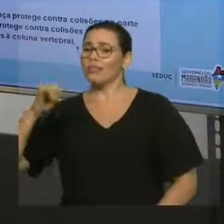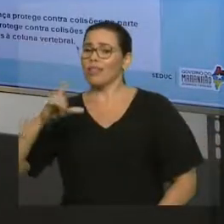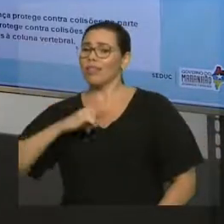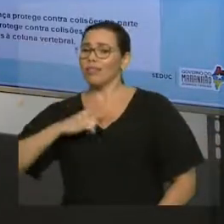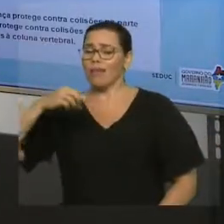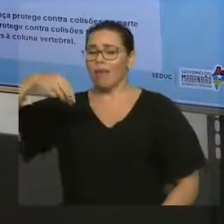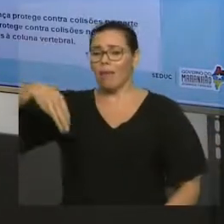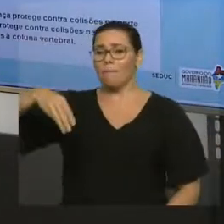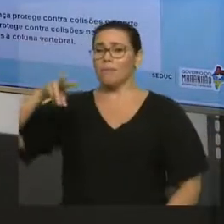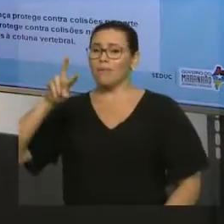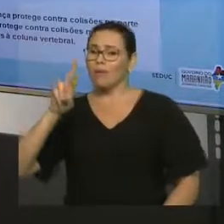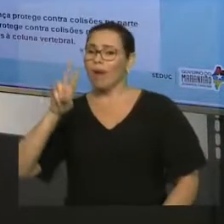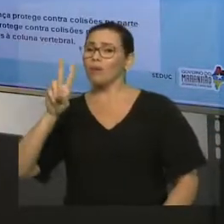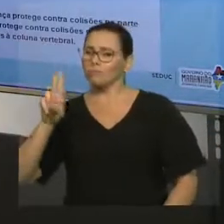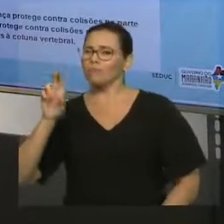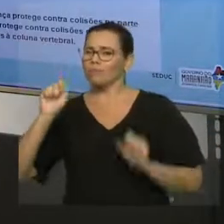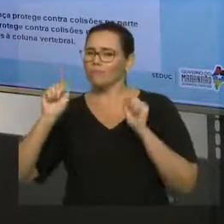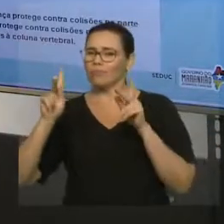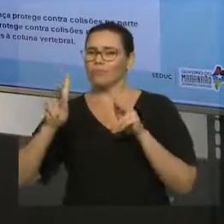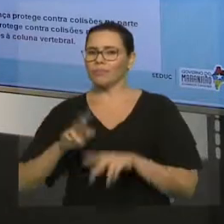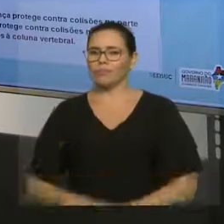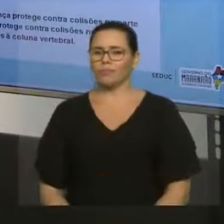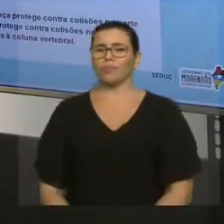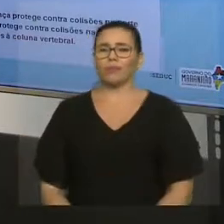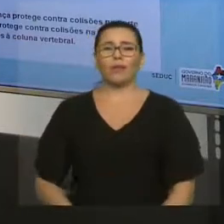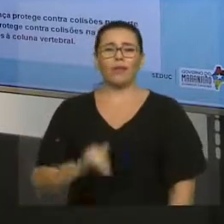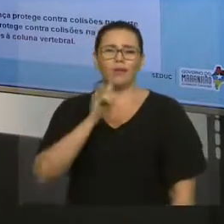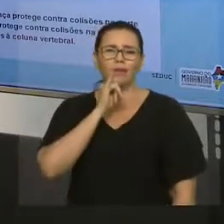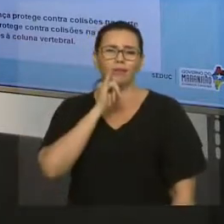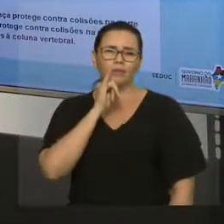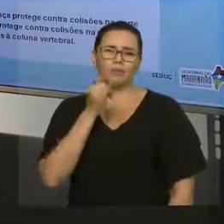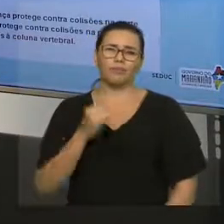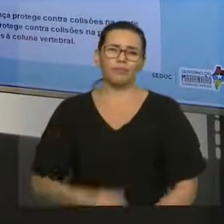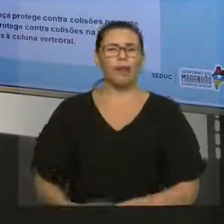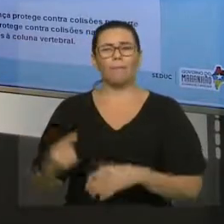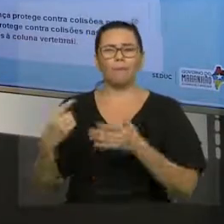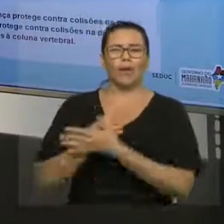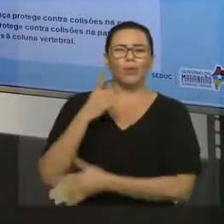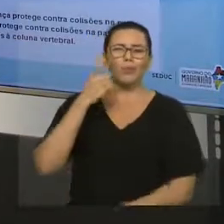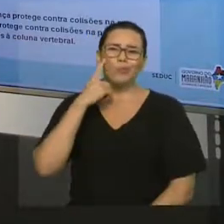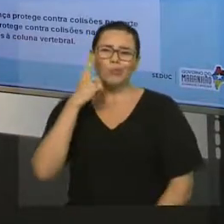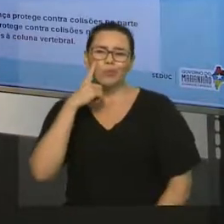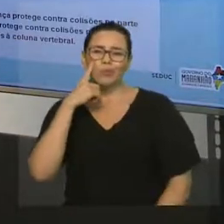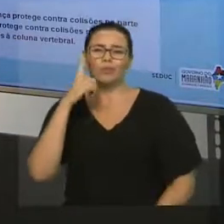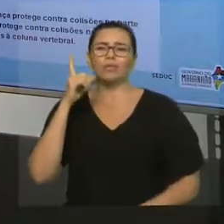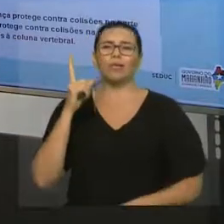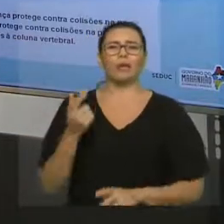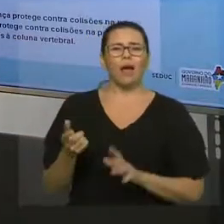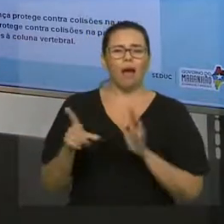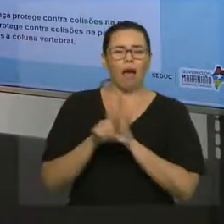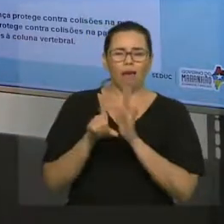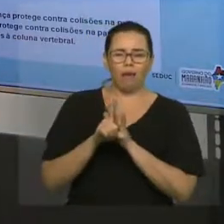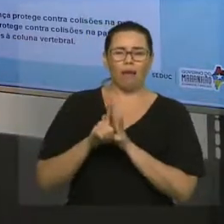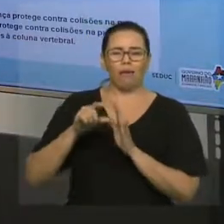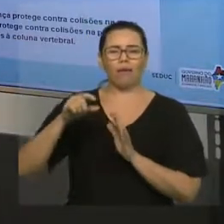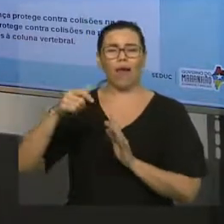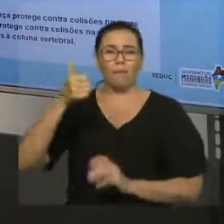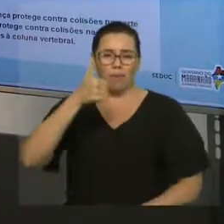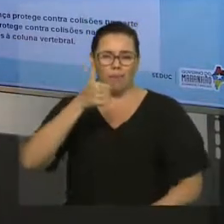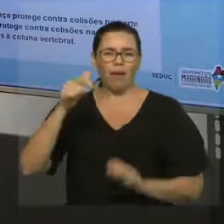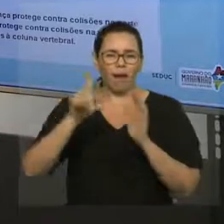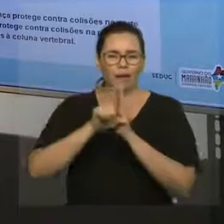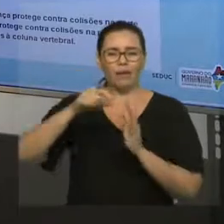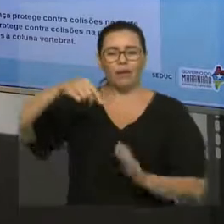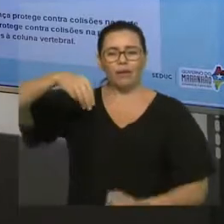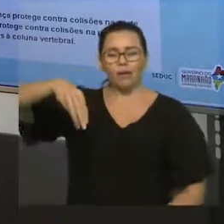Então, por exemplo, uma das principais aplicações, as principais perguntas que se referem à primeira lei de Newton, ela tem a ver com essa questão do uso do cinto de segurança, né?